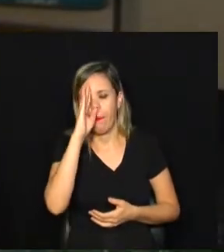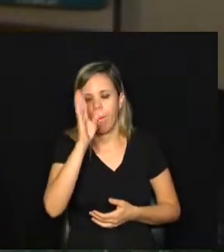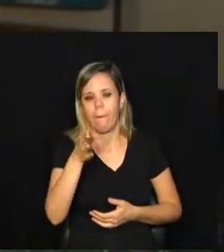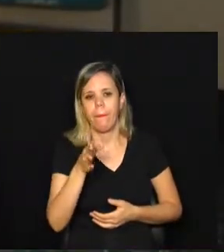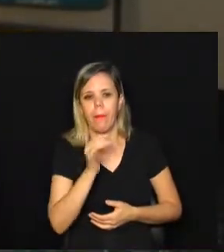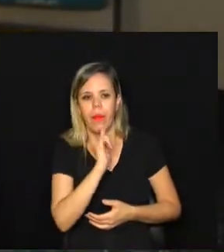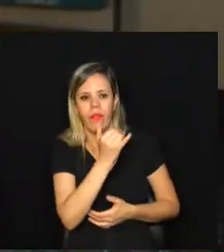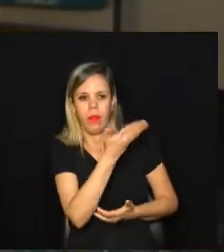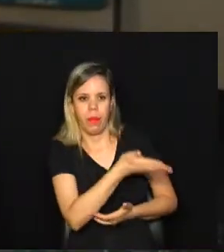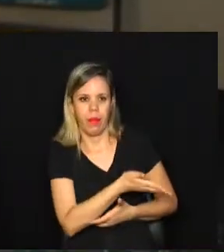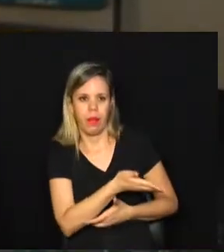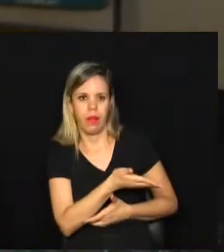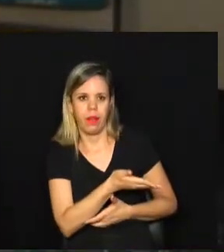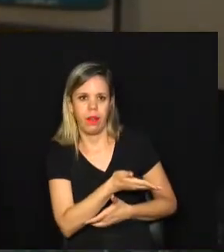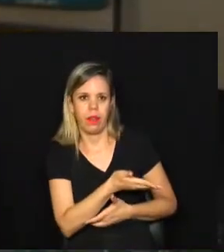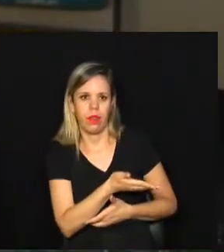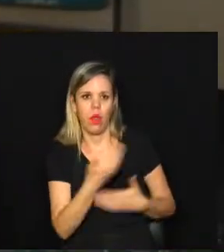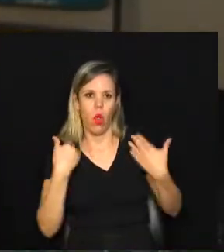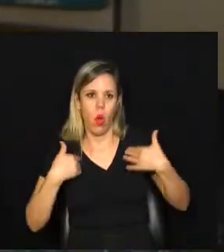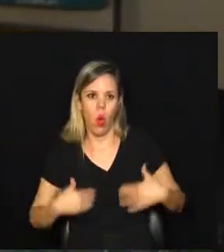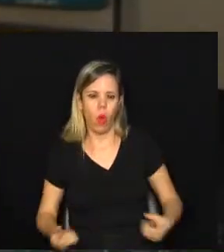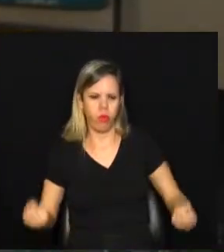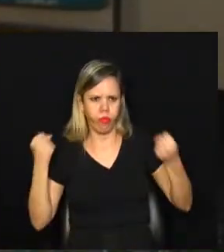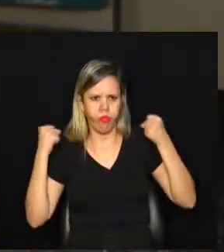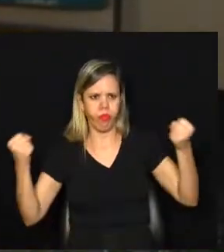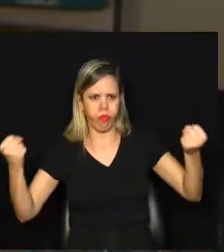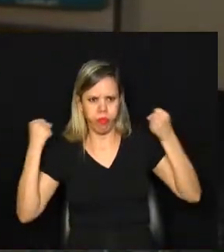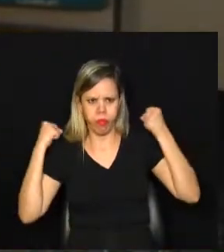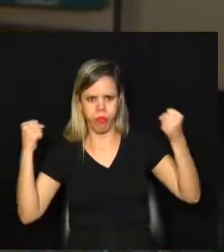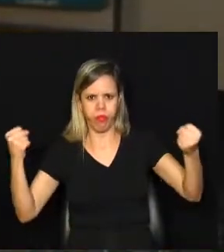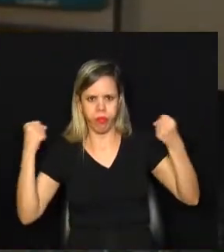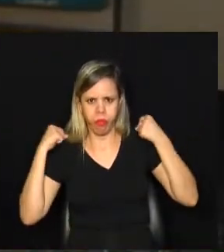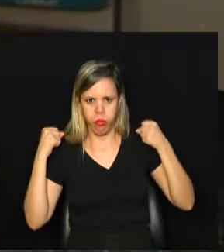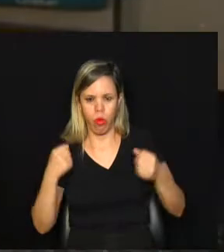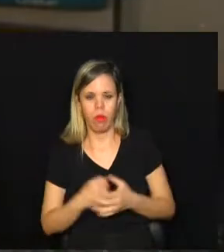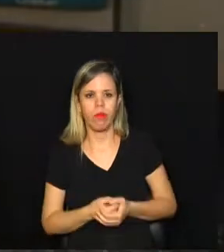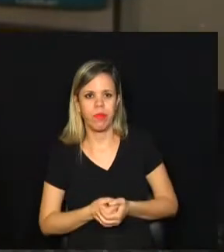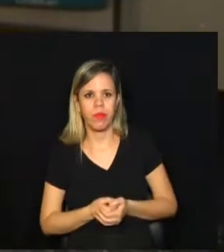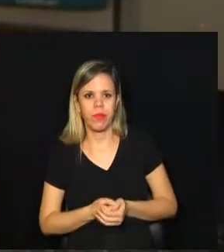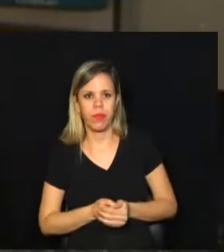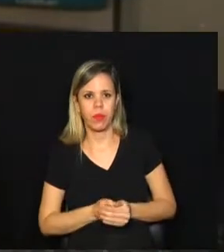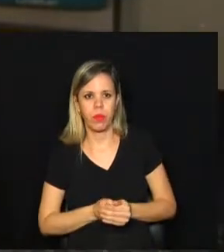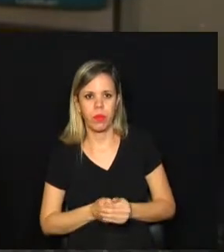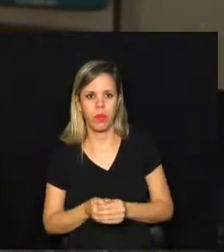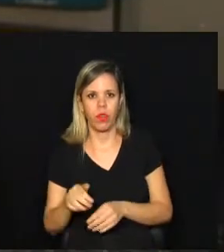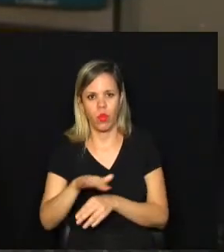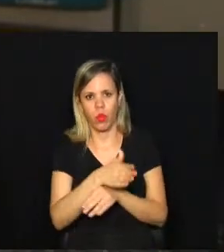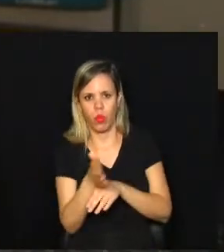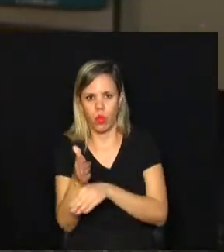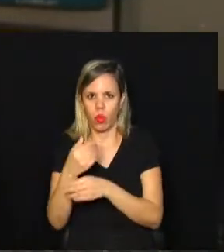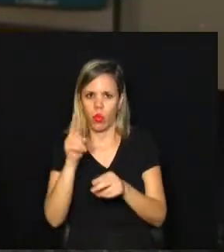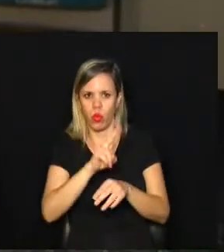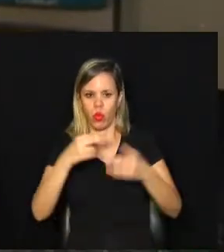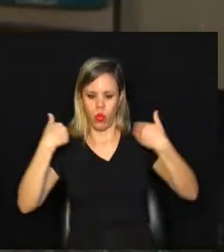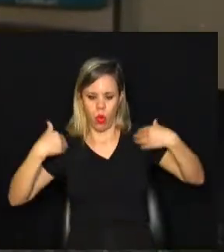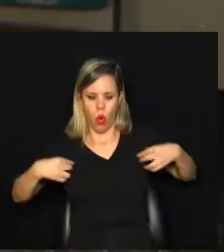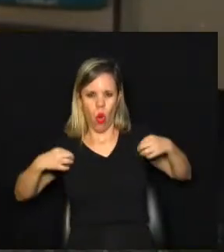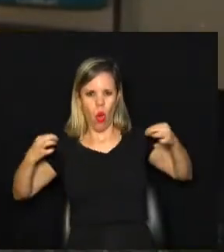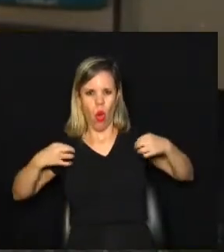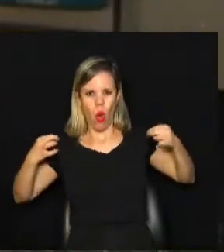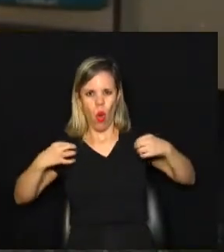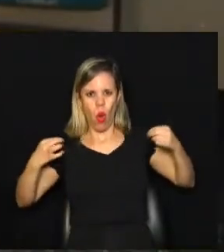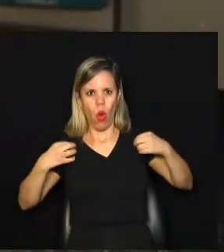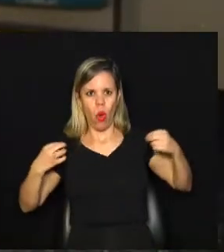com o Cauã é o condicionamento físico. Porque o piloto de kart usa o macacão e isso faz com a